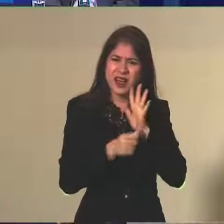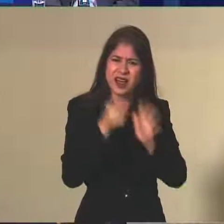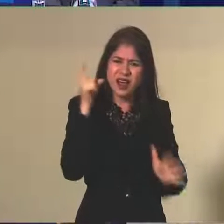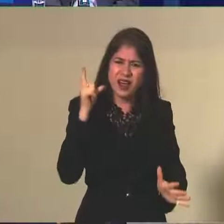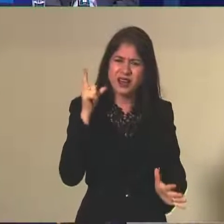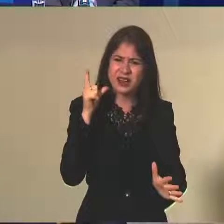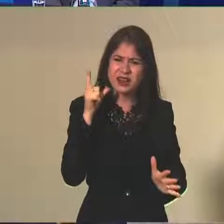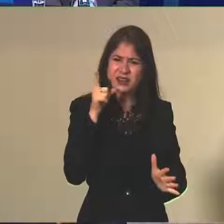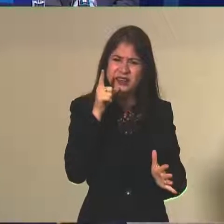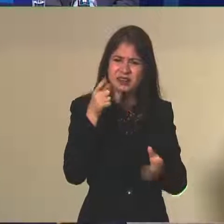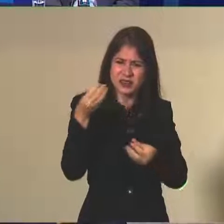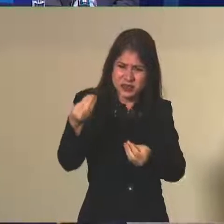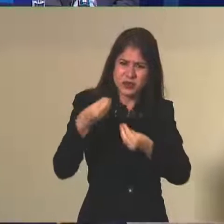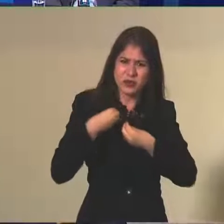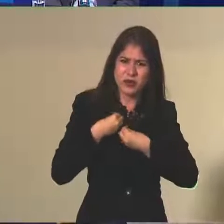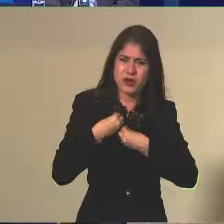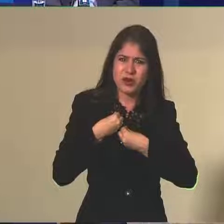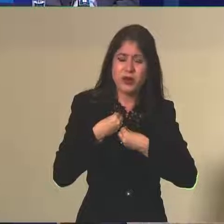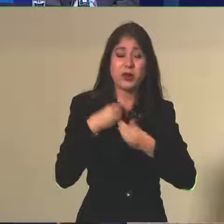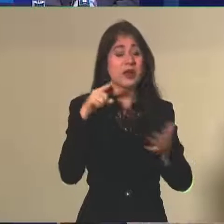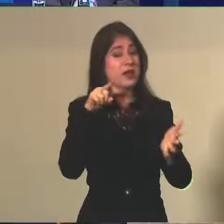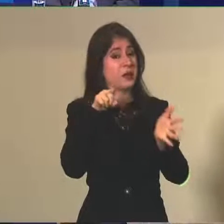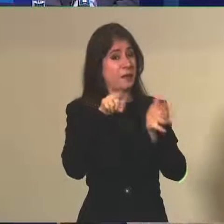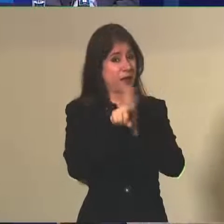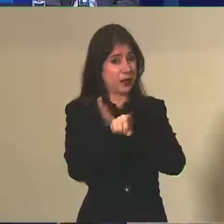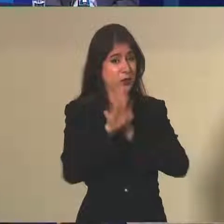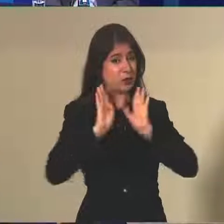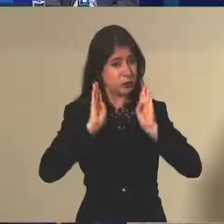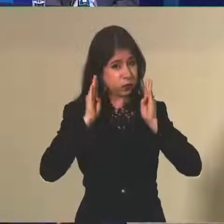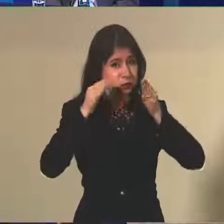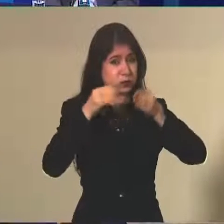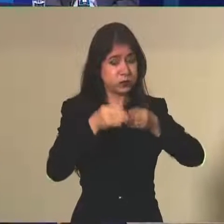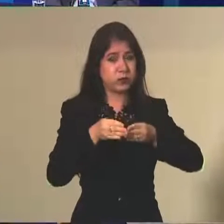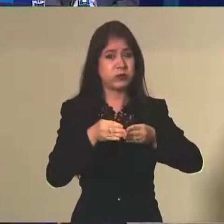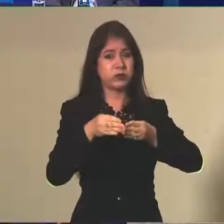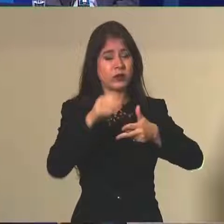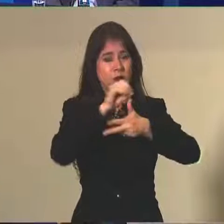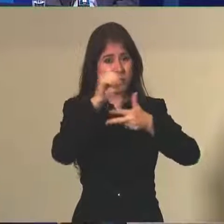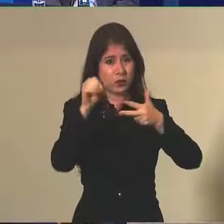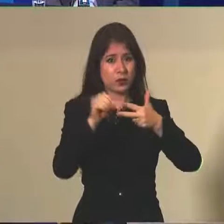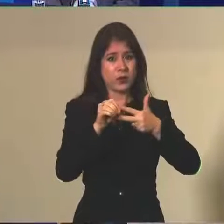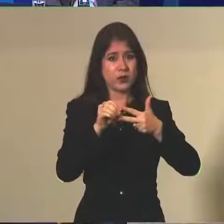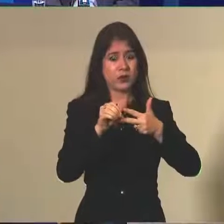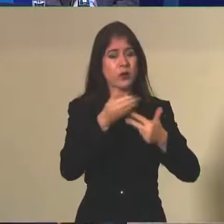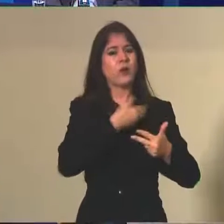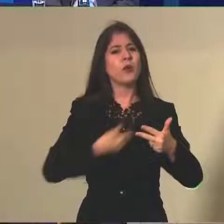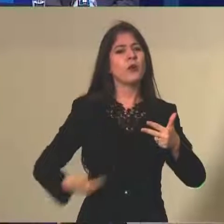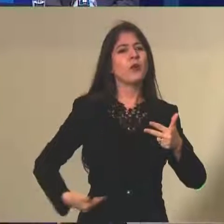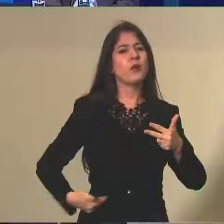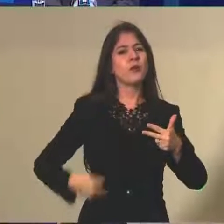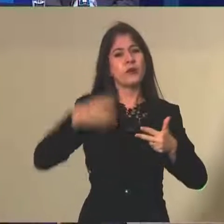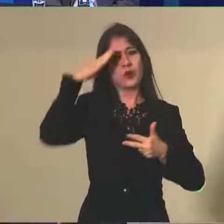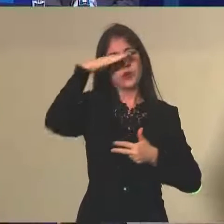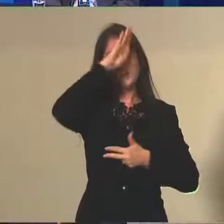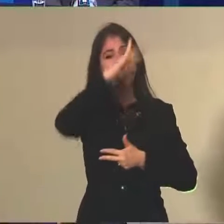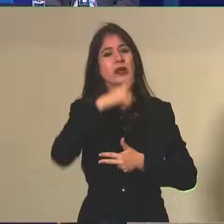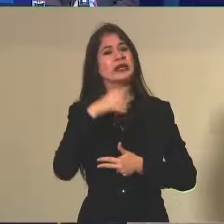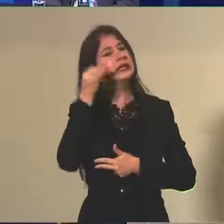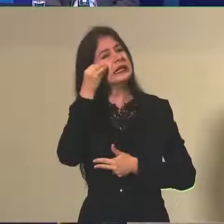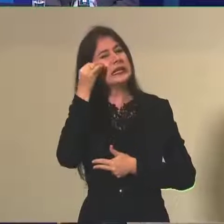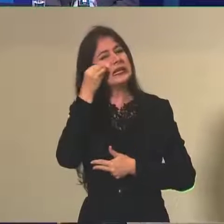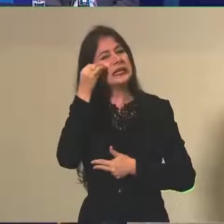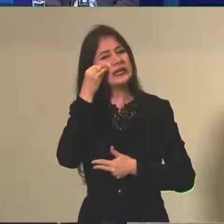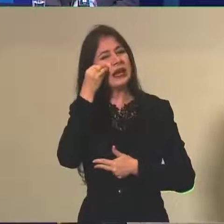anteriores, e queria fazer uma pergunta especialmente sobre o conteúdo do Enem. O governo Bolsonaro ficou marcado por várias tentativas de